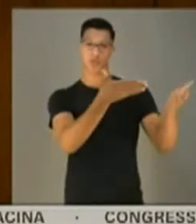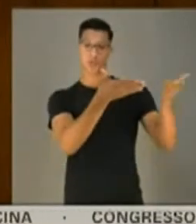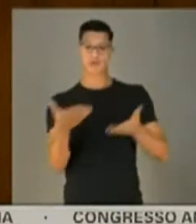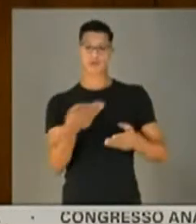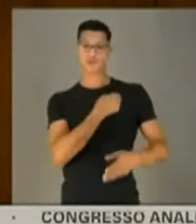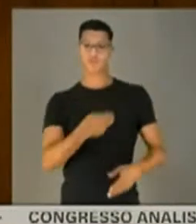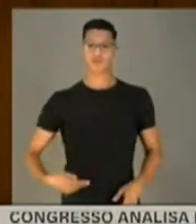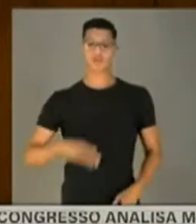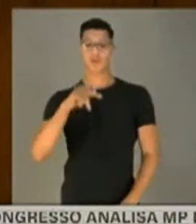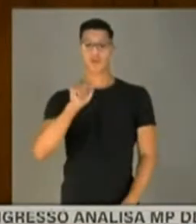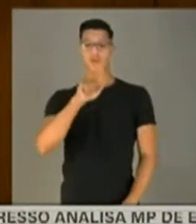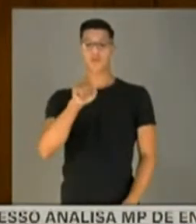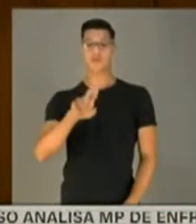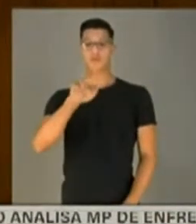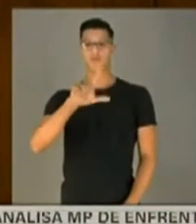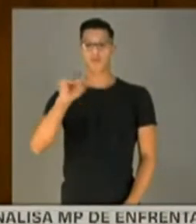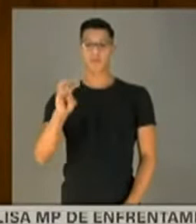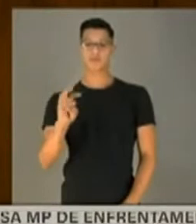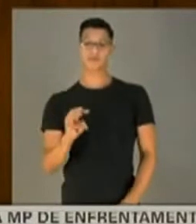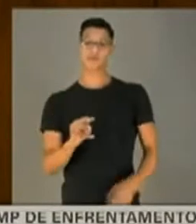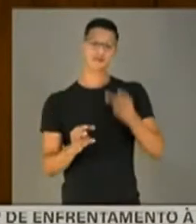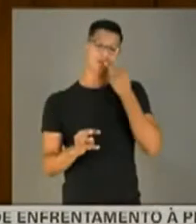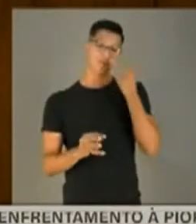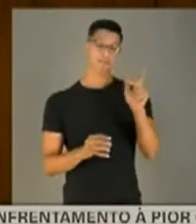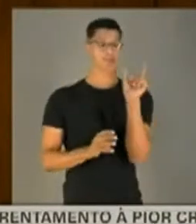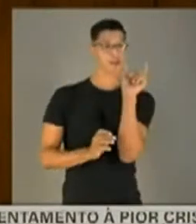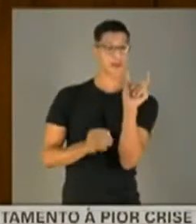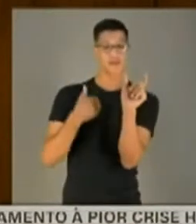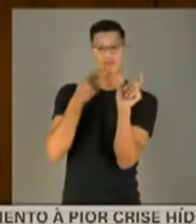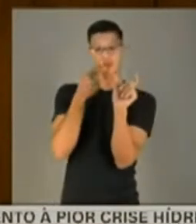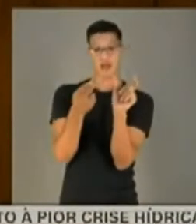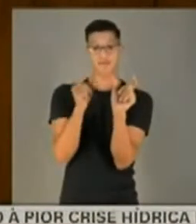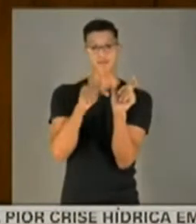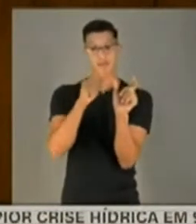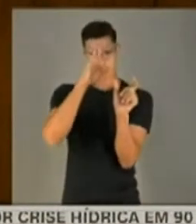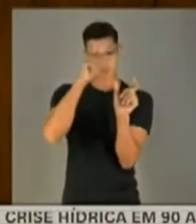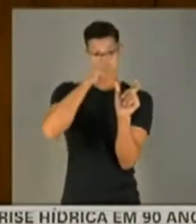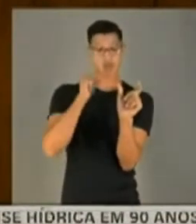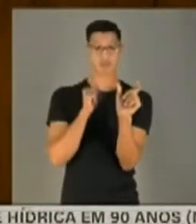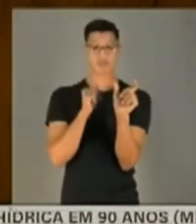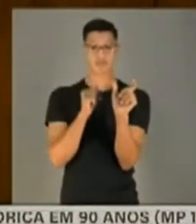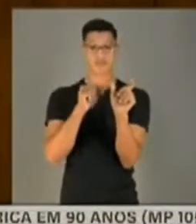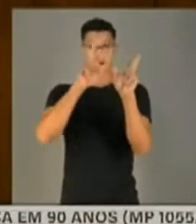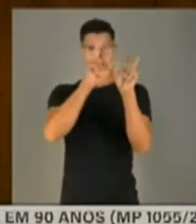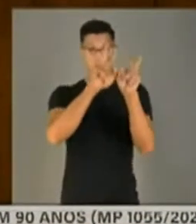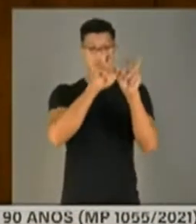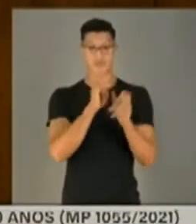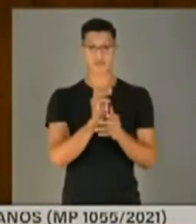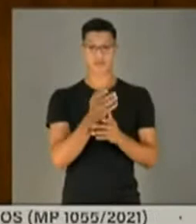ministro Pazuello com as seguintes palavras, olha, essa palavra que eu vou falar aqui é do senhor, senhor Luísa, aspas,